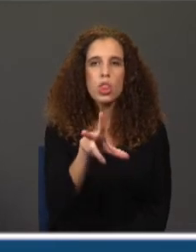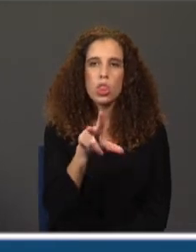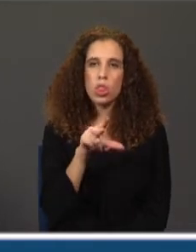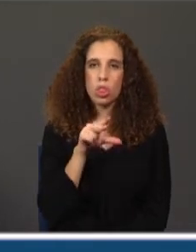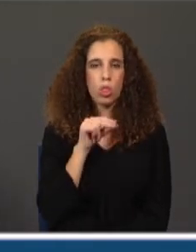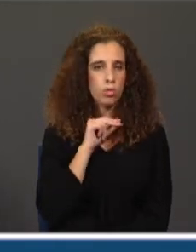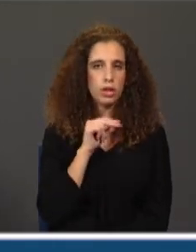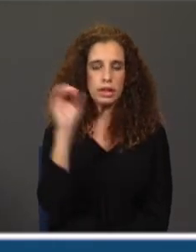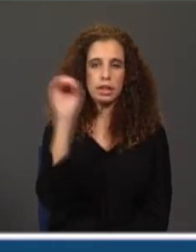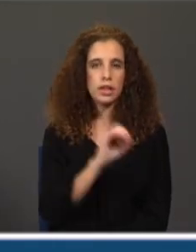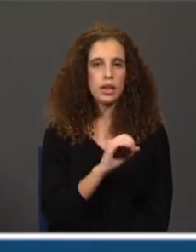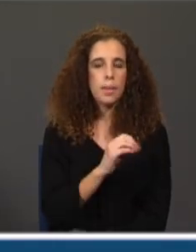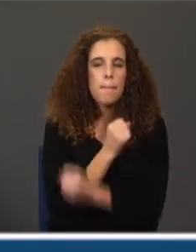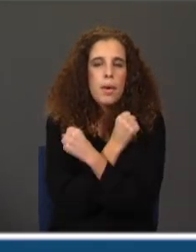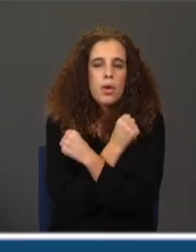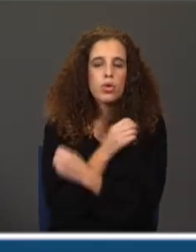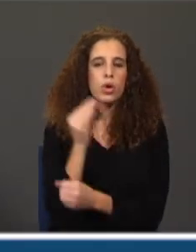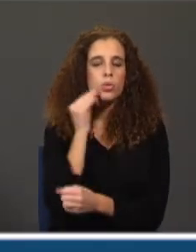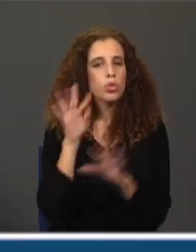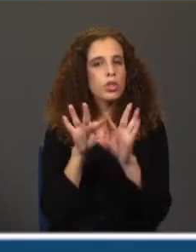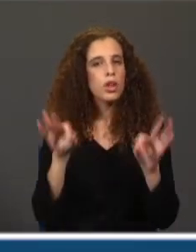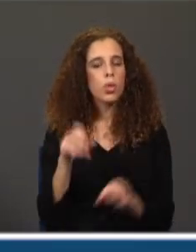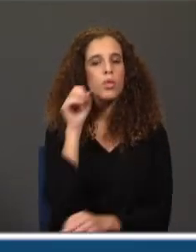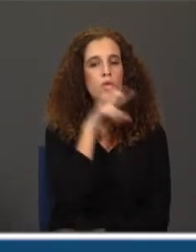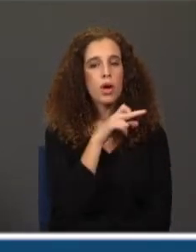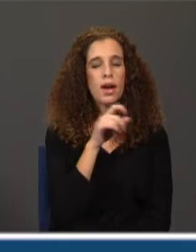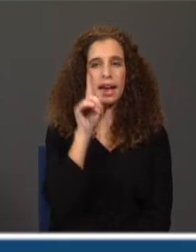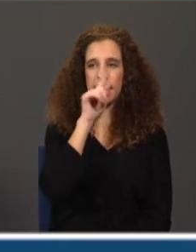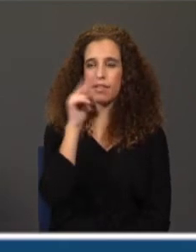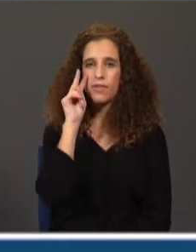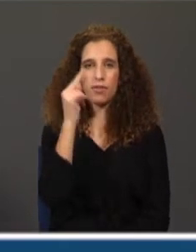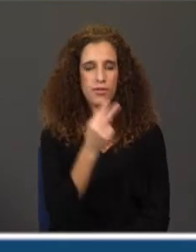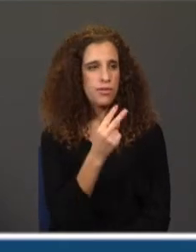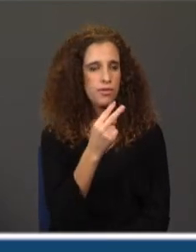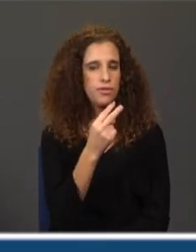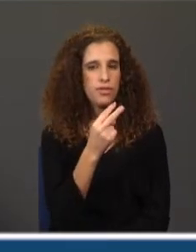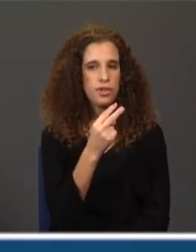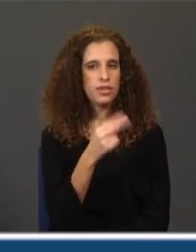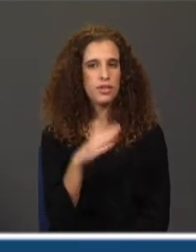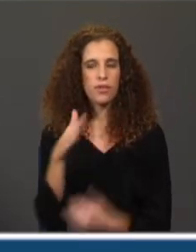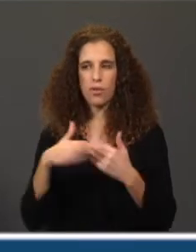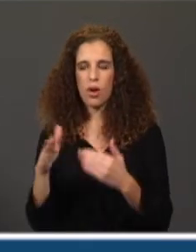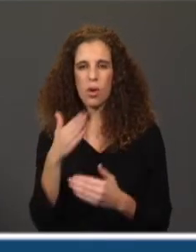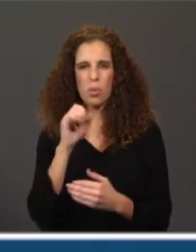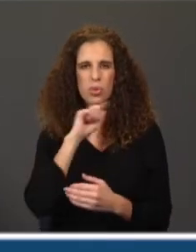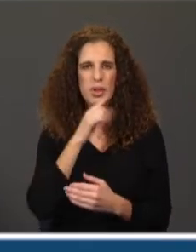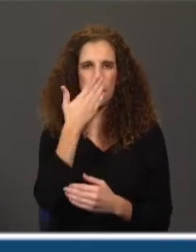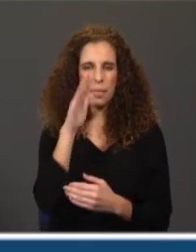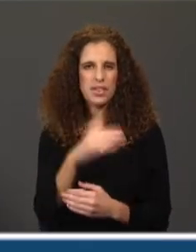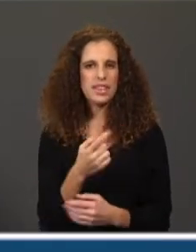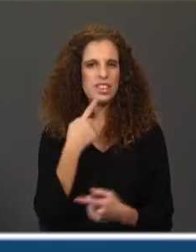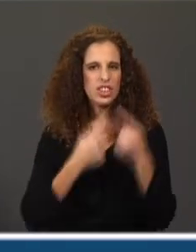beijou como ele. Para quem olhasse de fora, podia ser um bocadinho esquisito, um homem a abraçar uma criança e um volante de plástico.